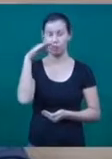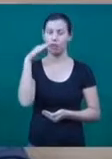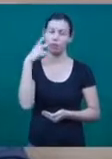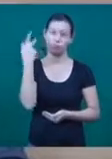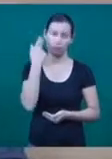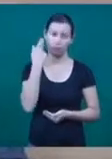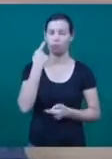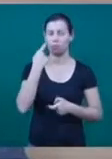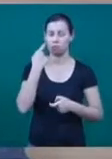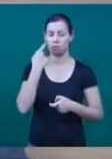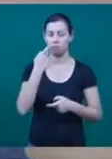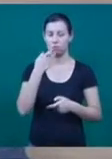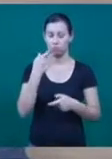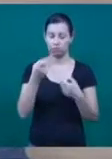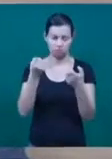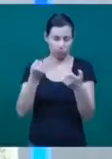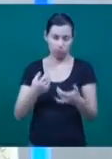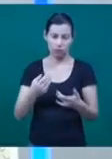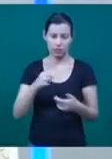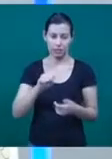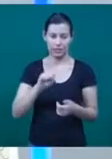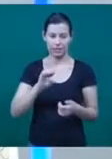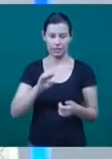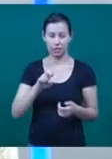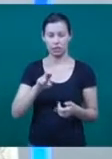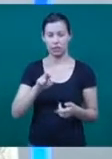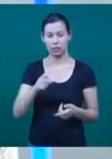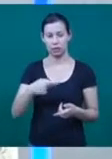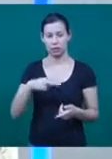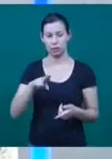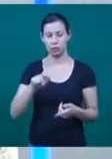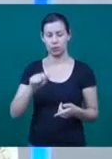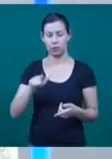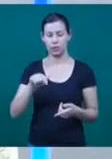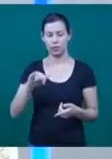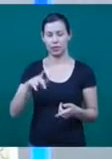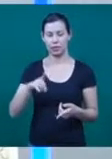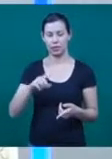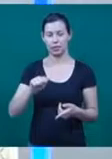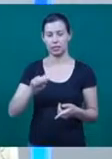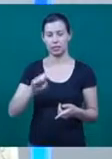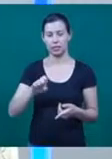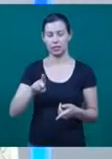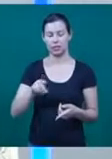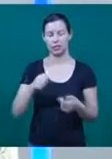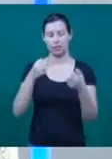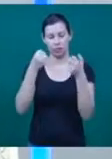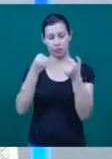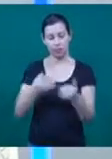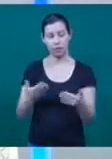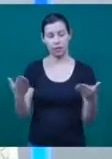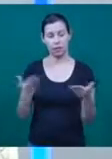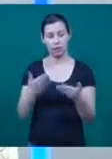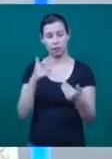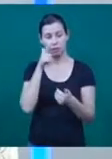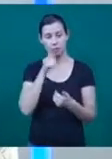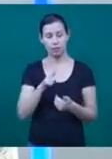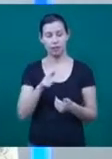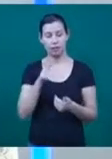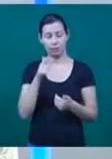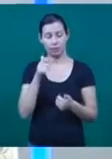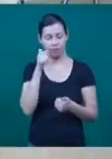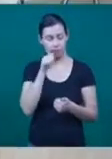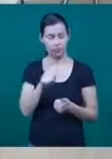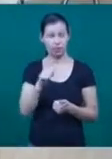pessoas. Mas quem vai falar mais com a gente sobre o assunto é a Kellyomara Miranda, ela que é pós-graduanda em terapia familiar e sexologia. Kelly, muito obrigado pela